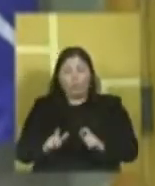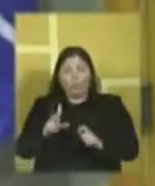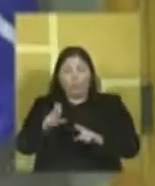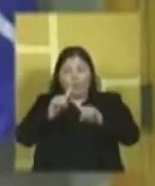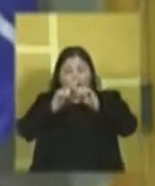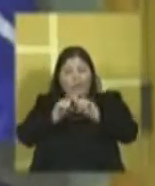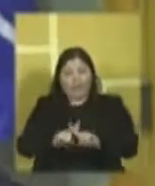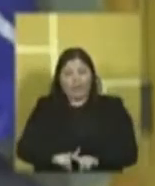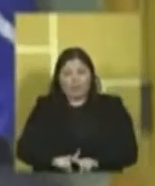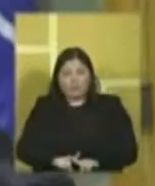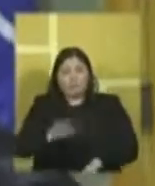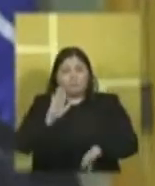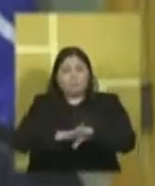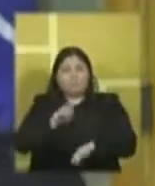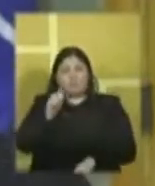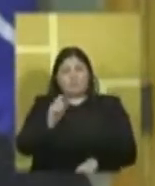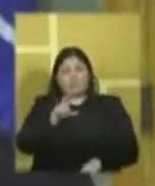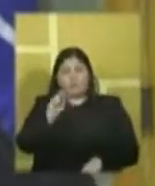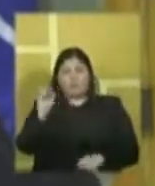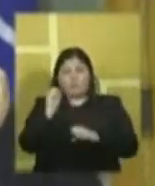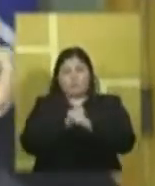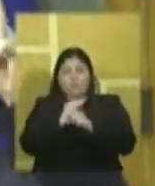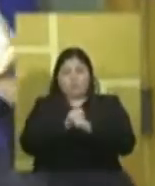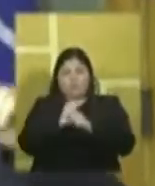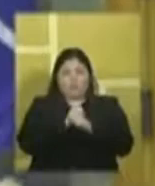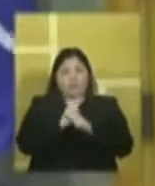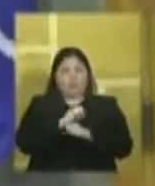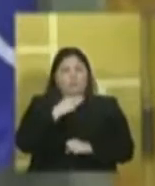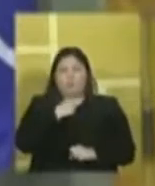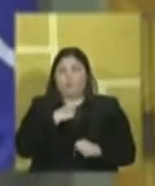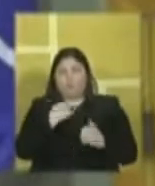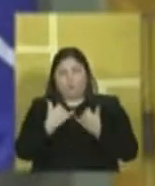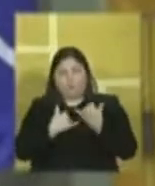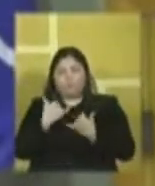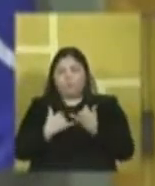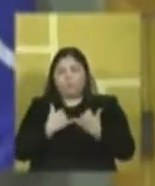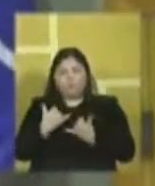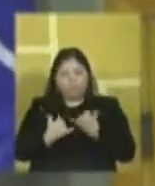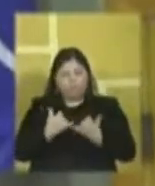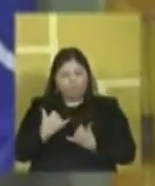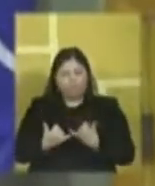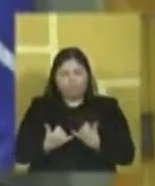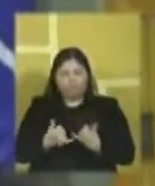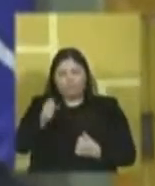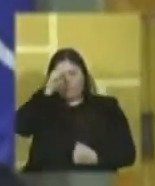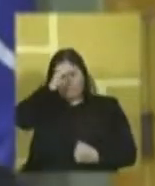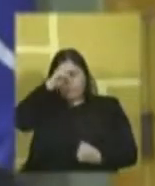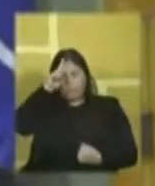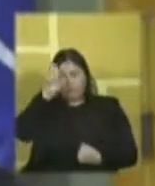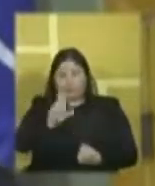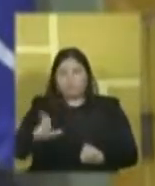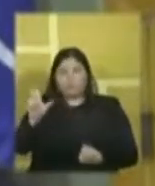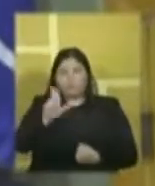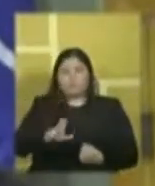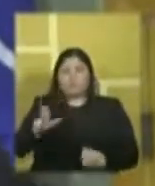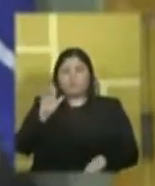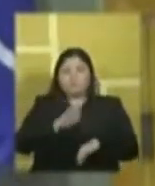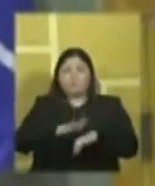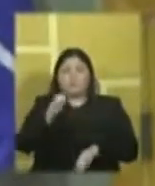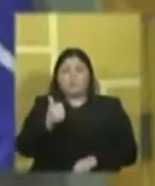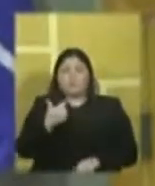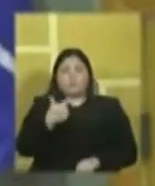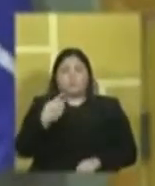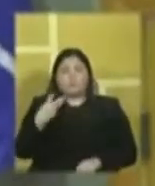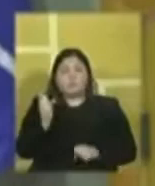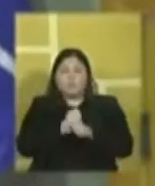Federal, mais de 150 anos, não se pode se brincar. Uma prefeitura municipal de Uberlândia com mais de